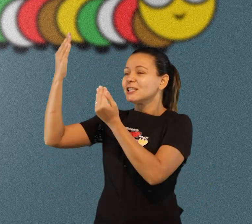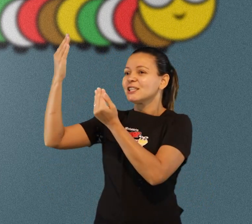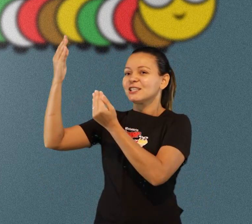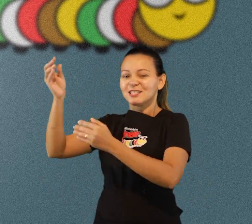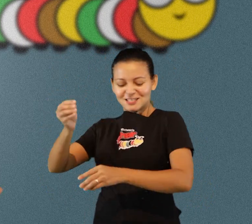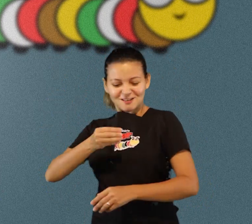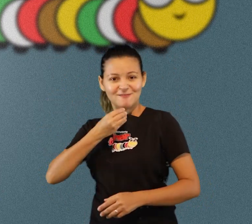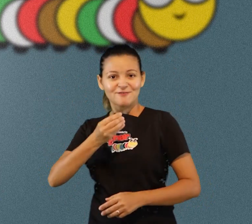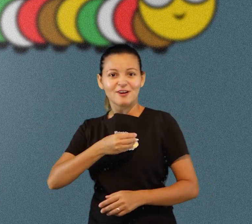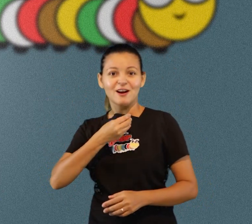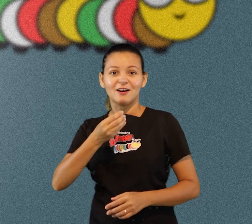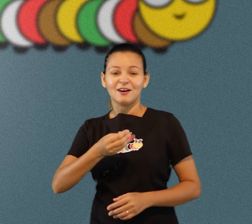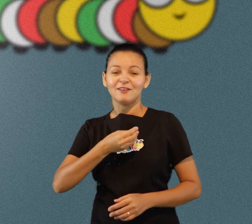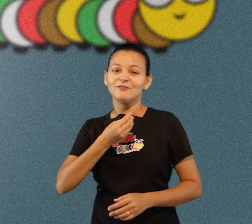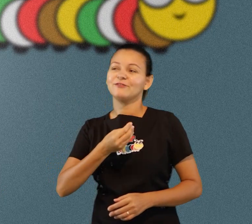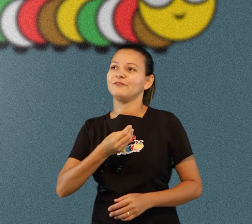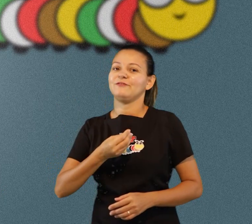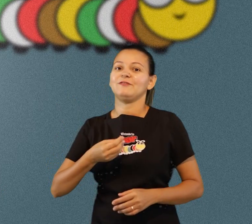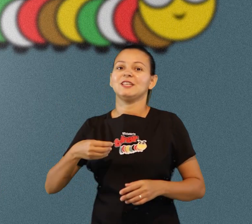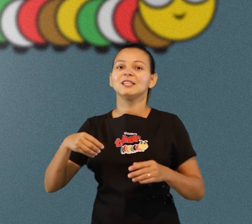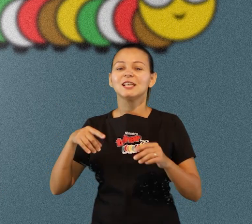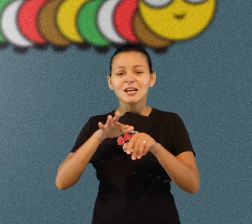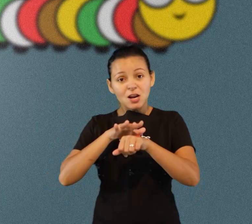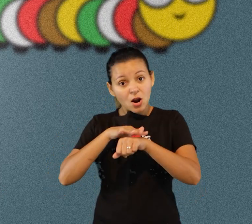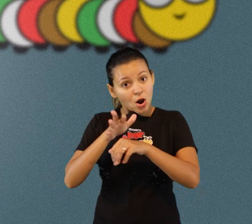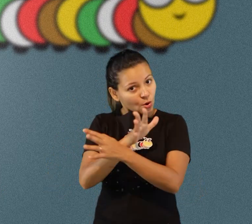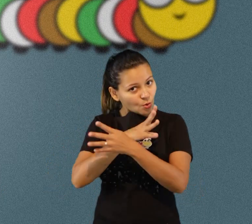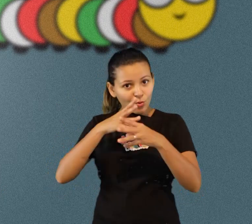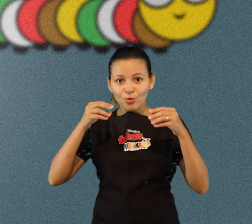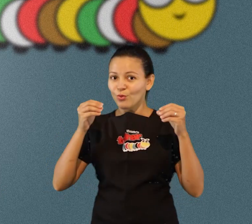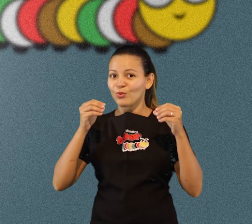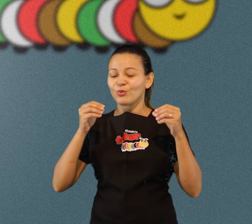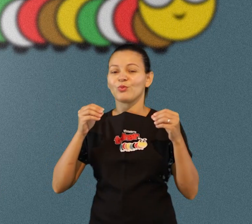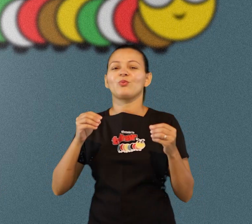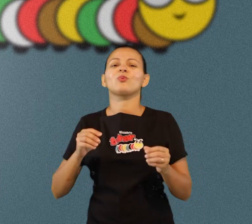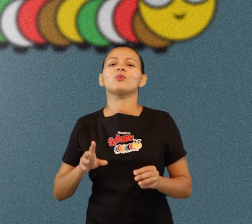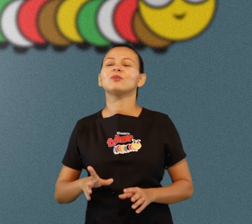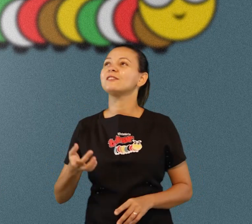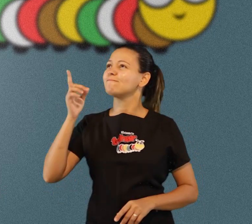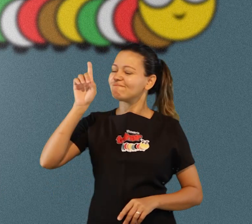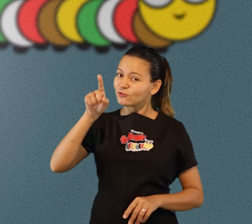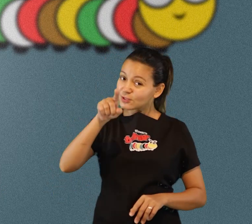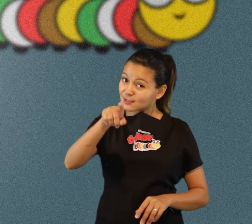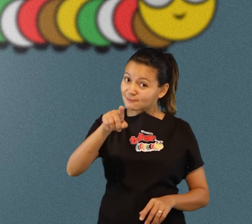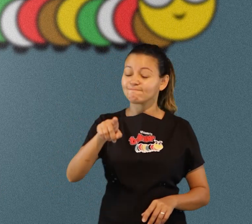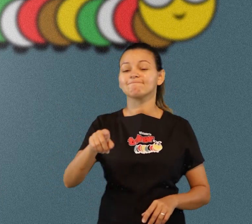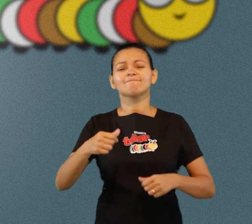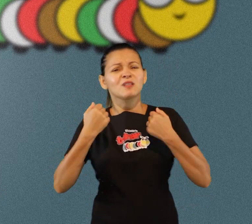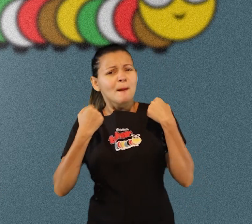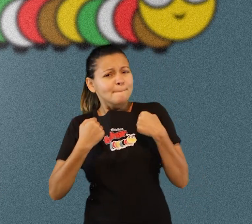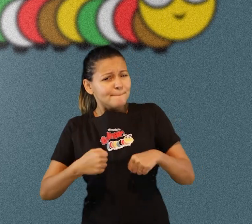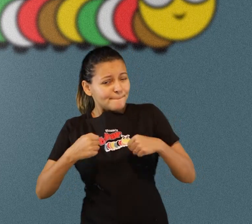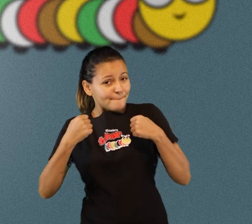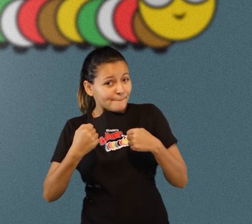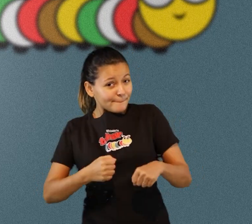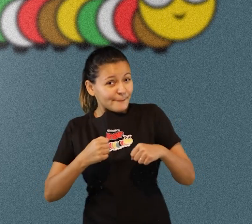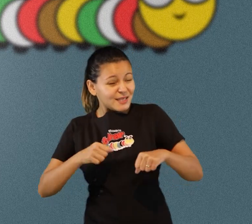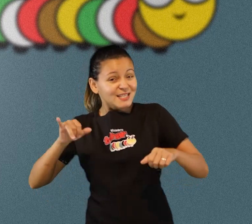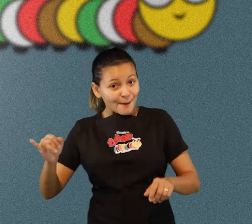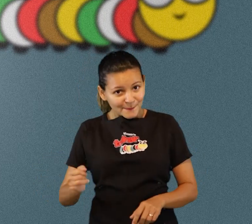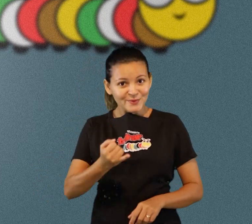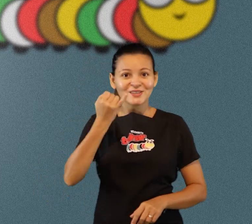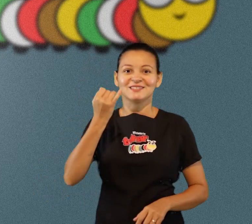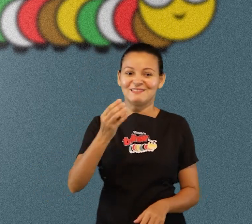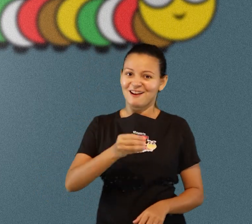ser agradecido a Deus valorize a vida que você tem valorize aquilo que Deus te deu de